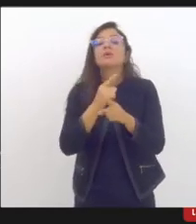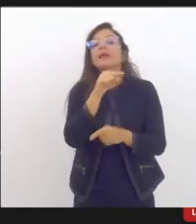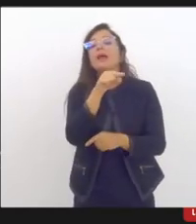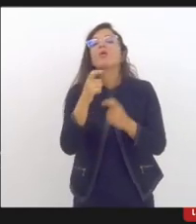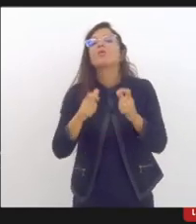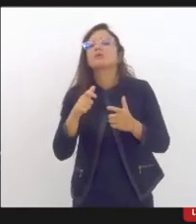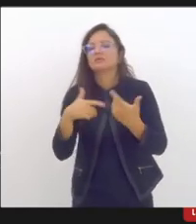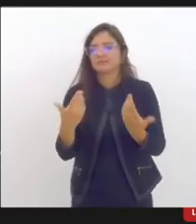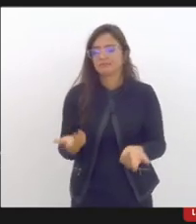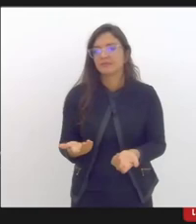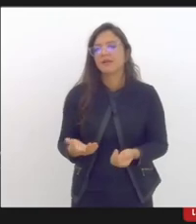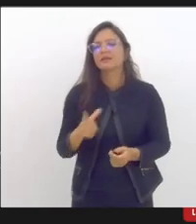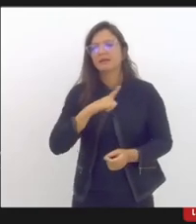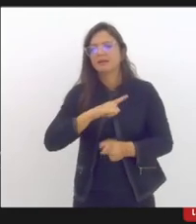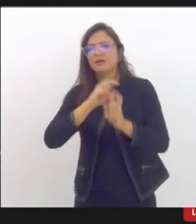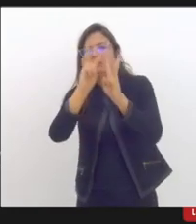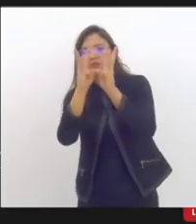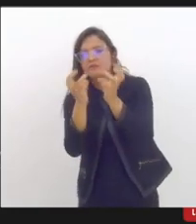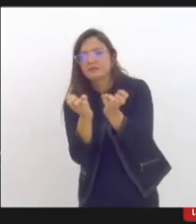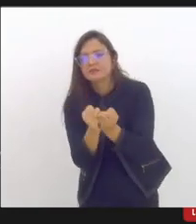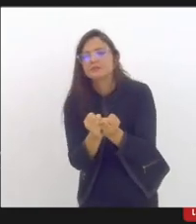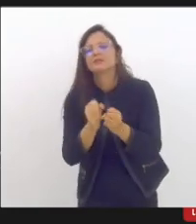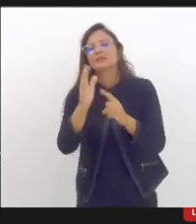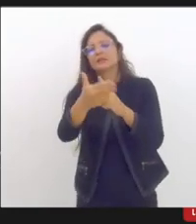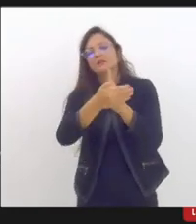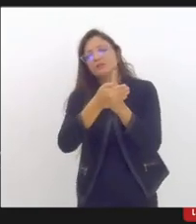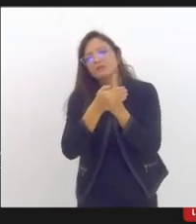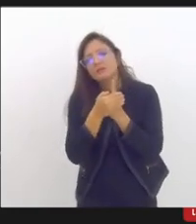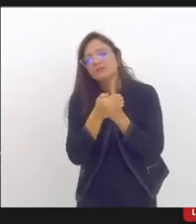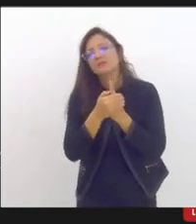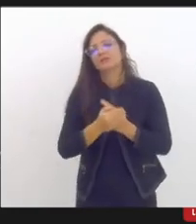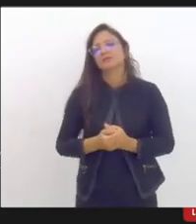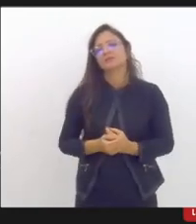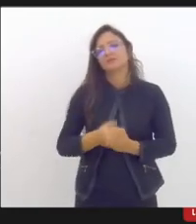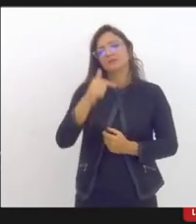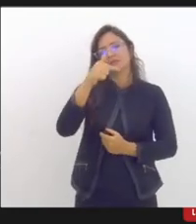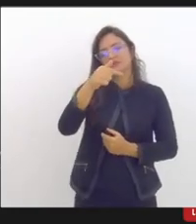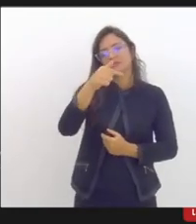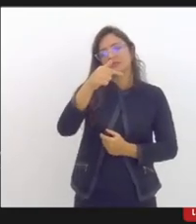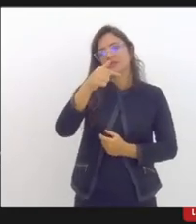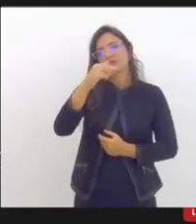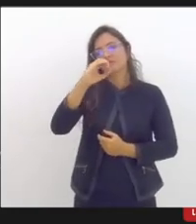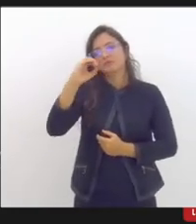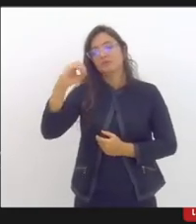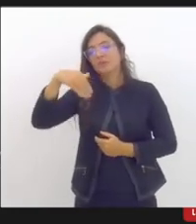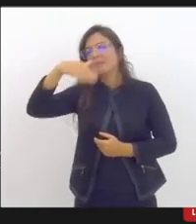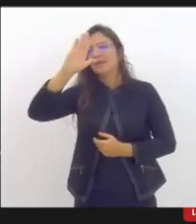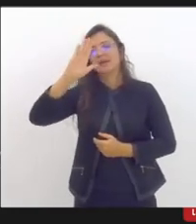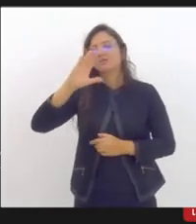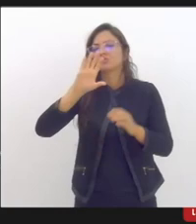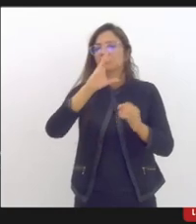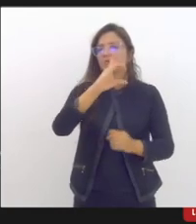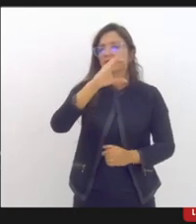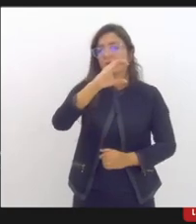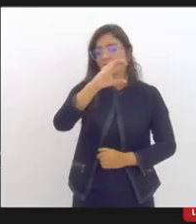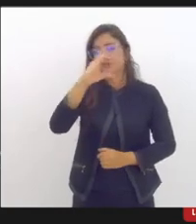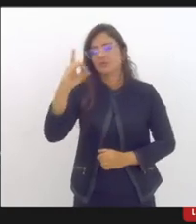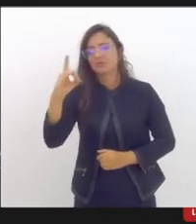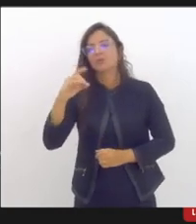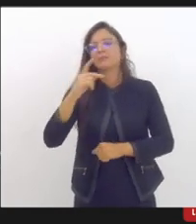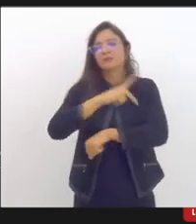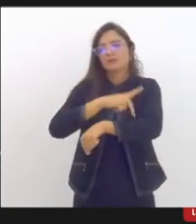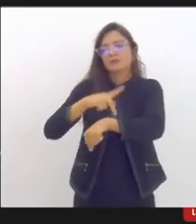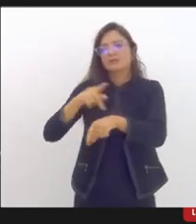oficinas regionais de acolhimento de um total de 753 coordenadores pedagógicos e orientadores